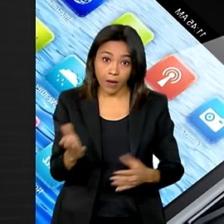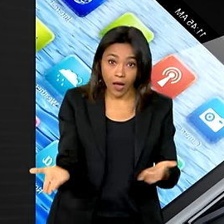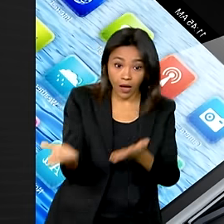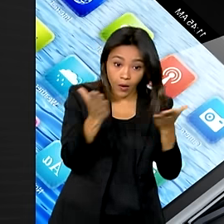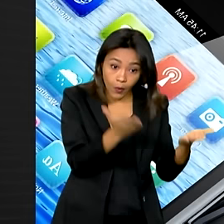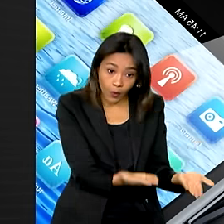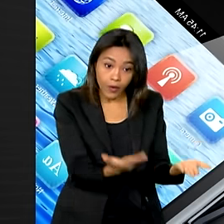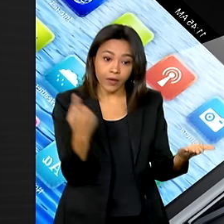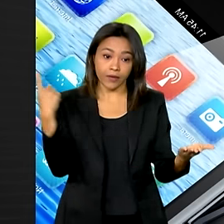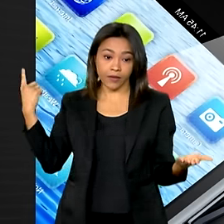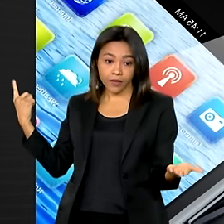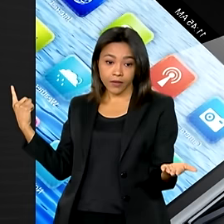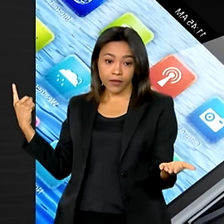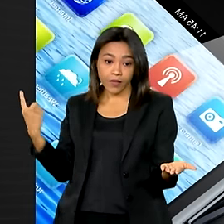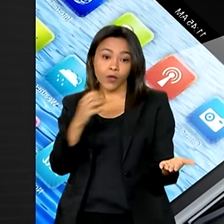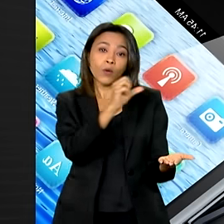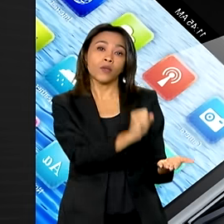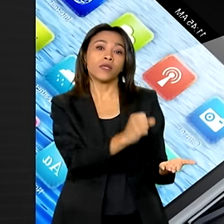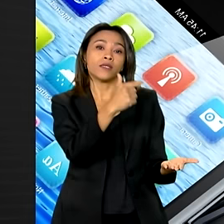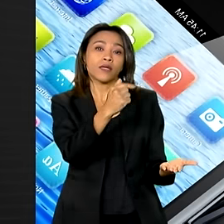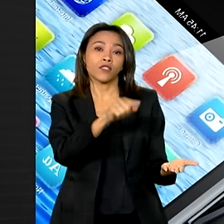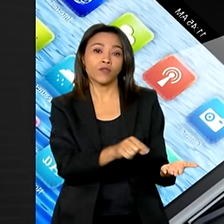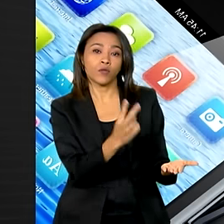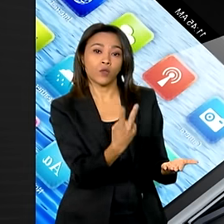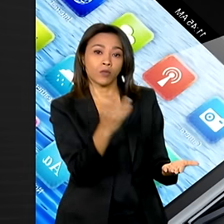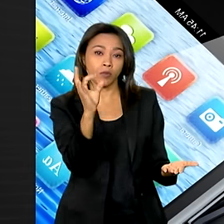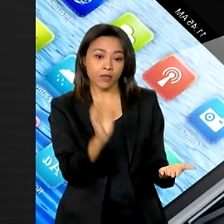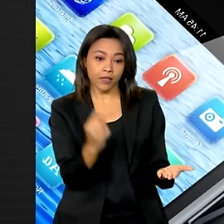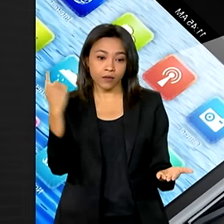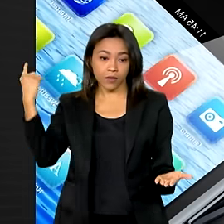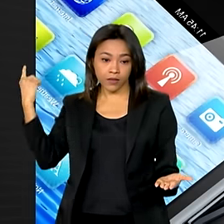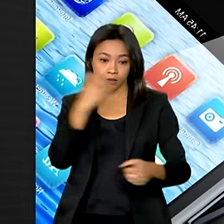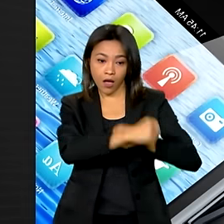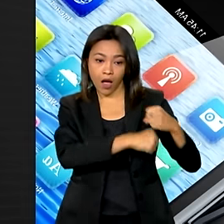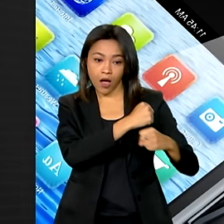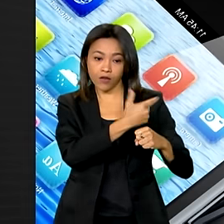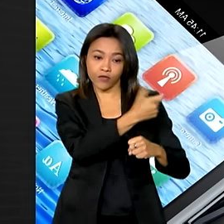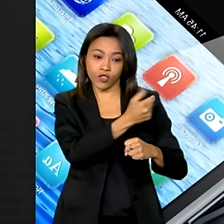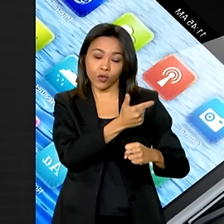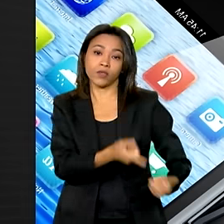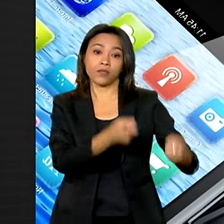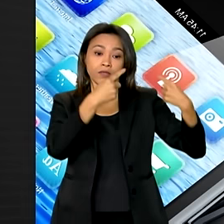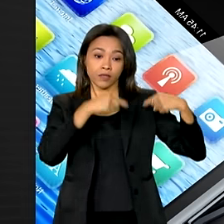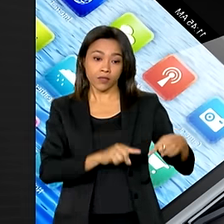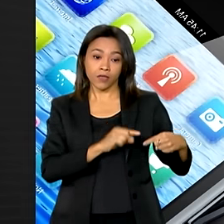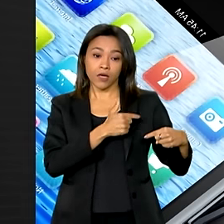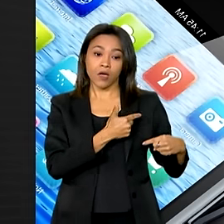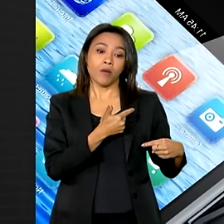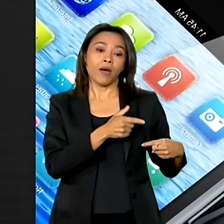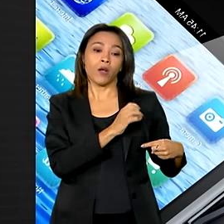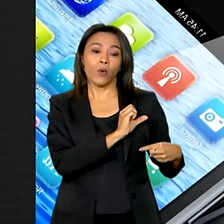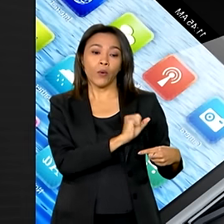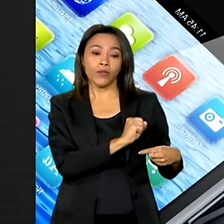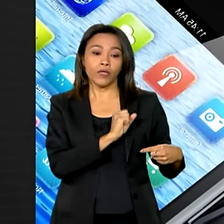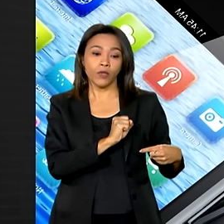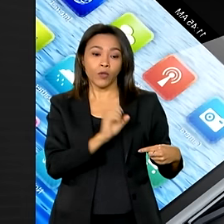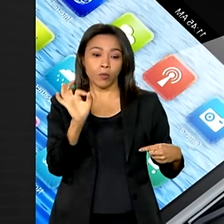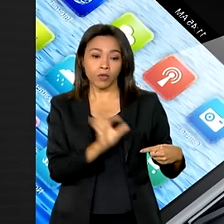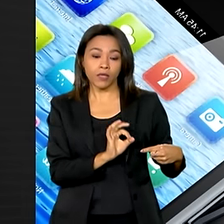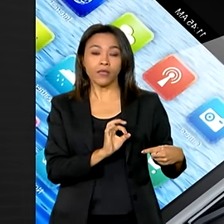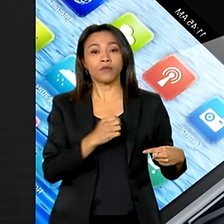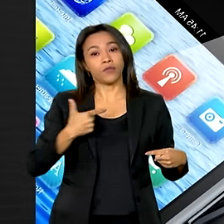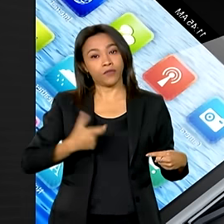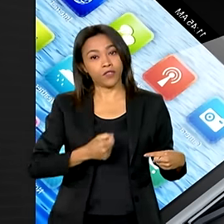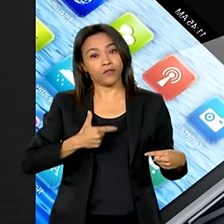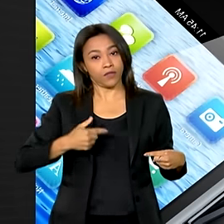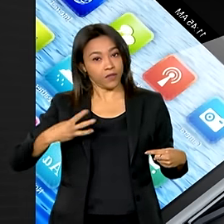87,2% em 2022 para 88% em 2023.